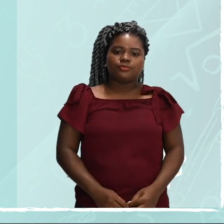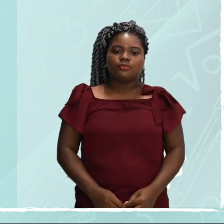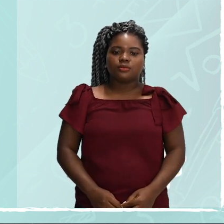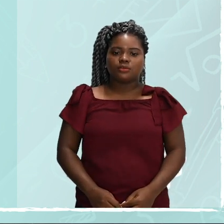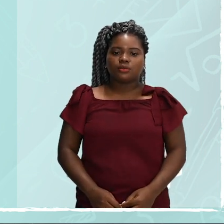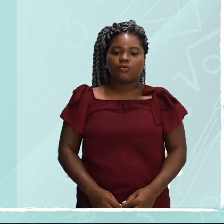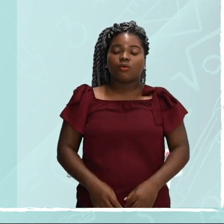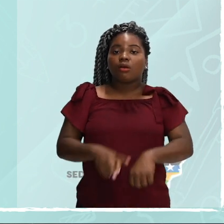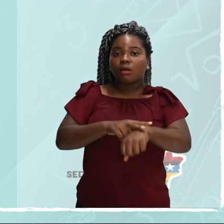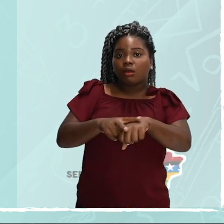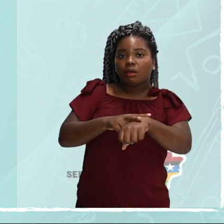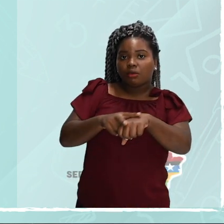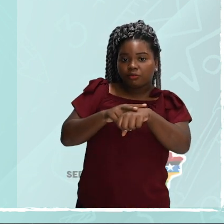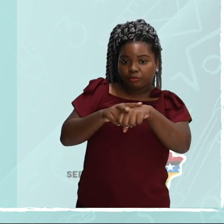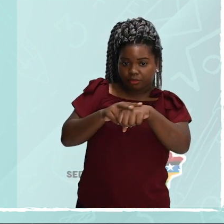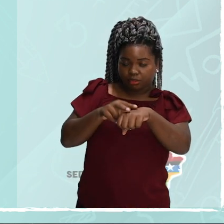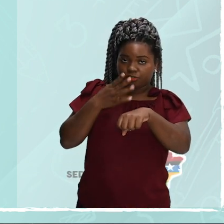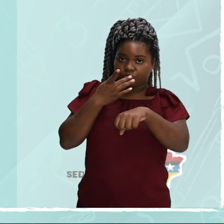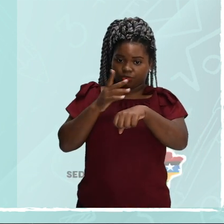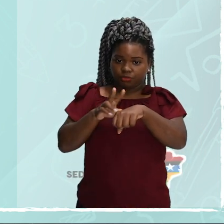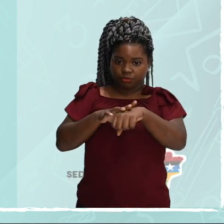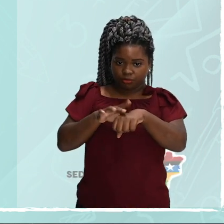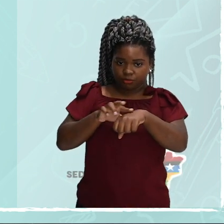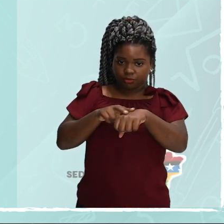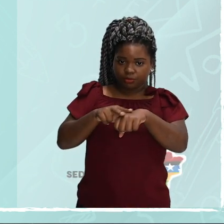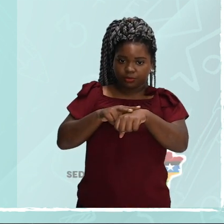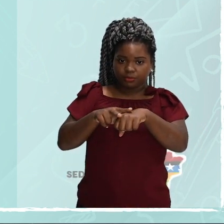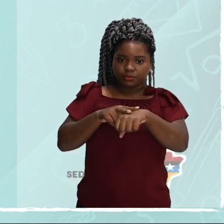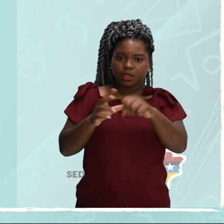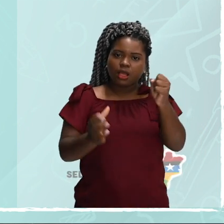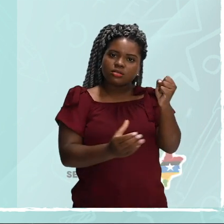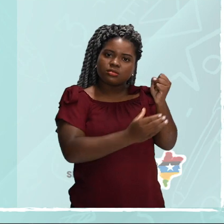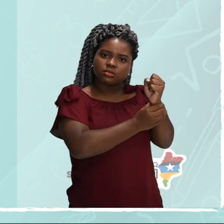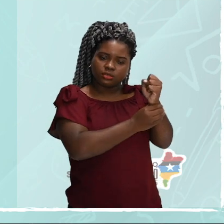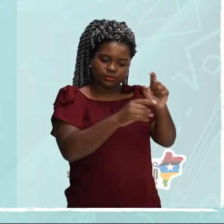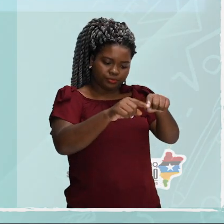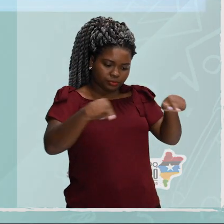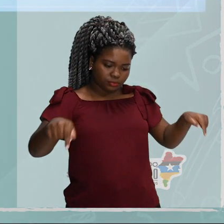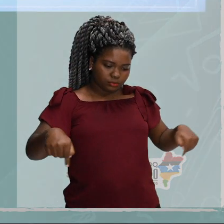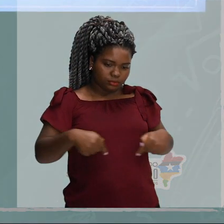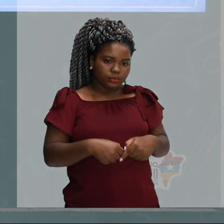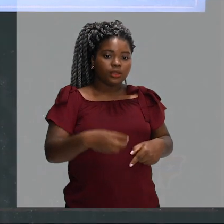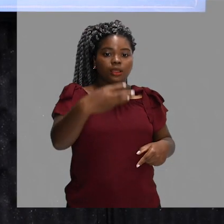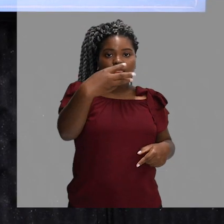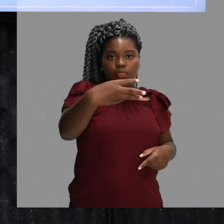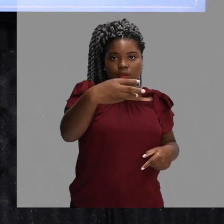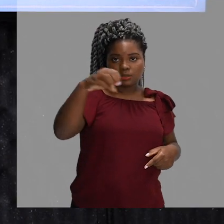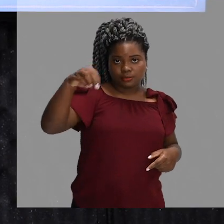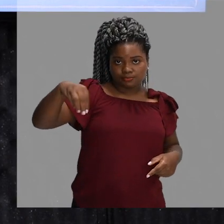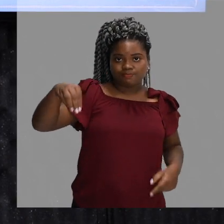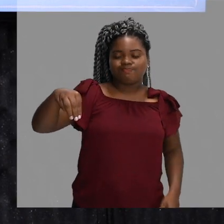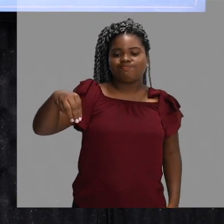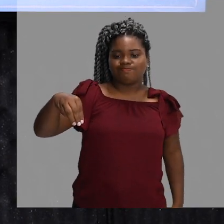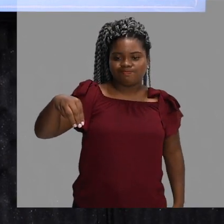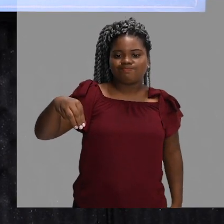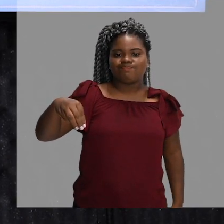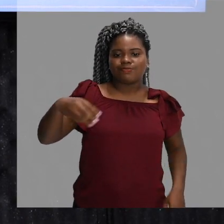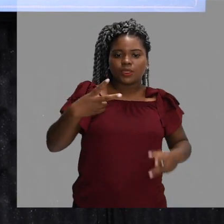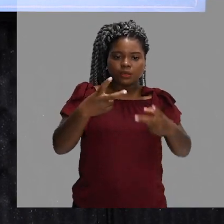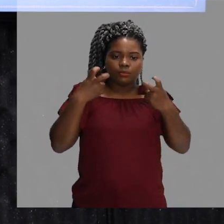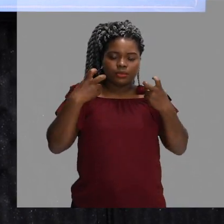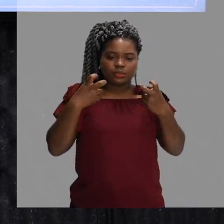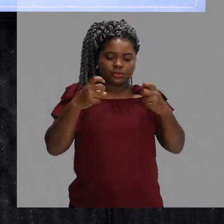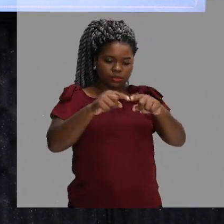de verde, seria o quê? Essa área de segurança, de no mínimo 3 metros. Percebam que a quadra de vôleibol,